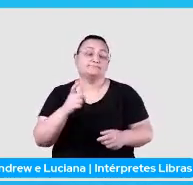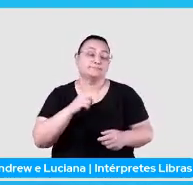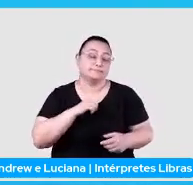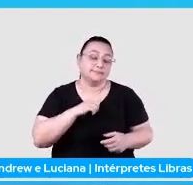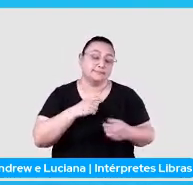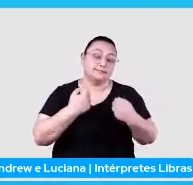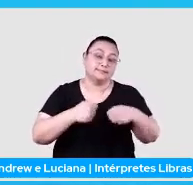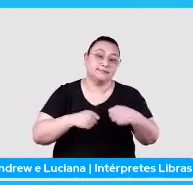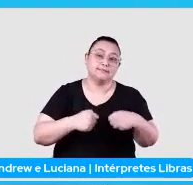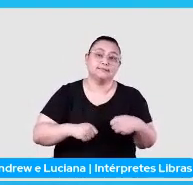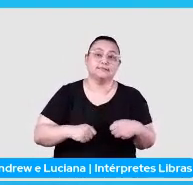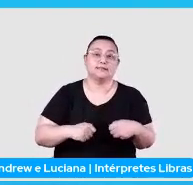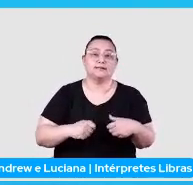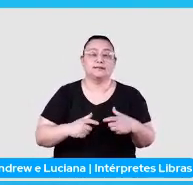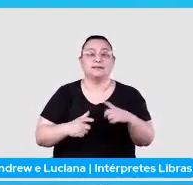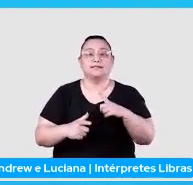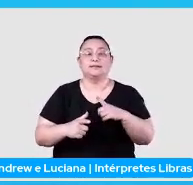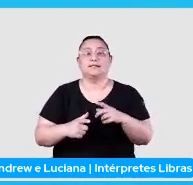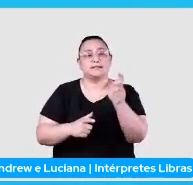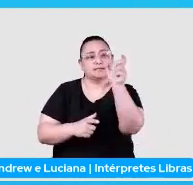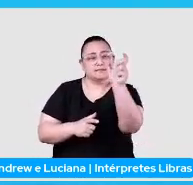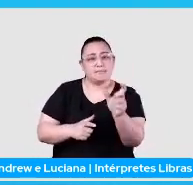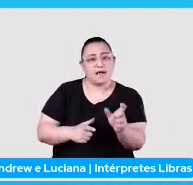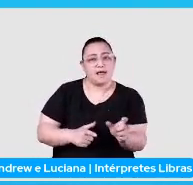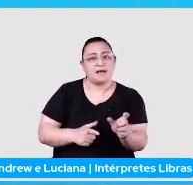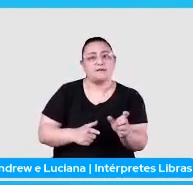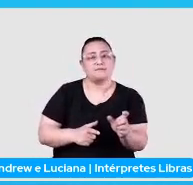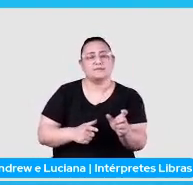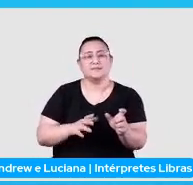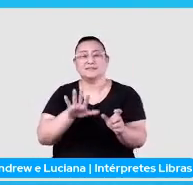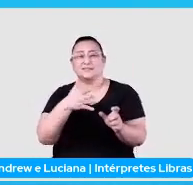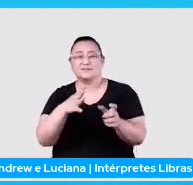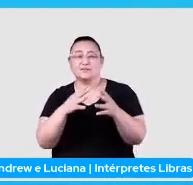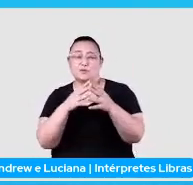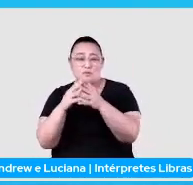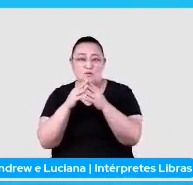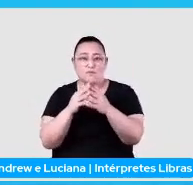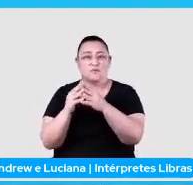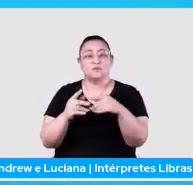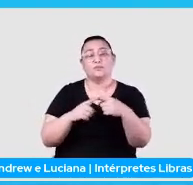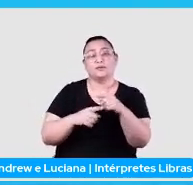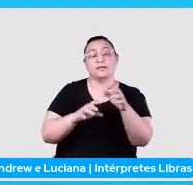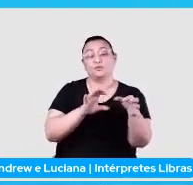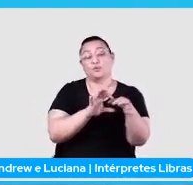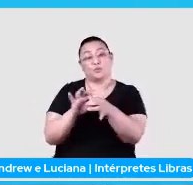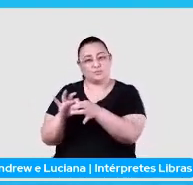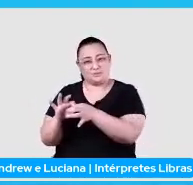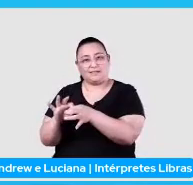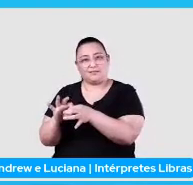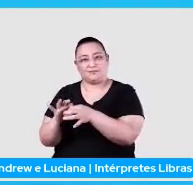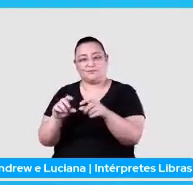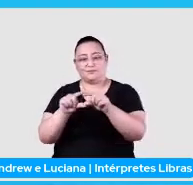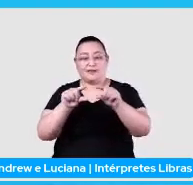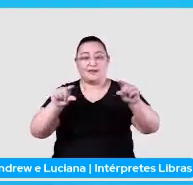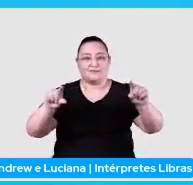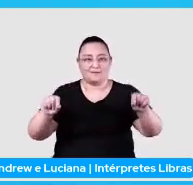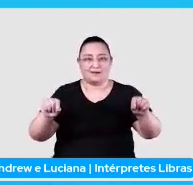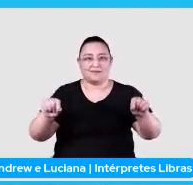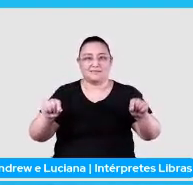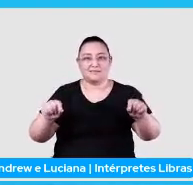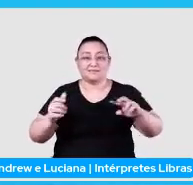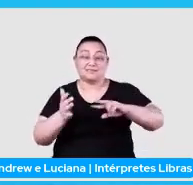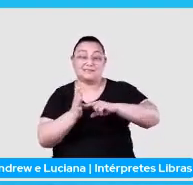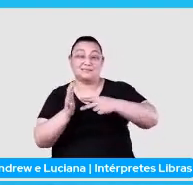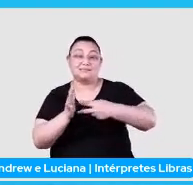essas entidades nomeadas, elas se confundem. Que dependendo do contexto da minha frase, essa entidade